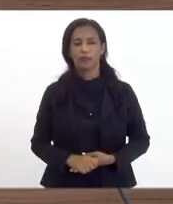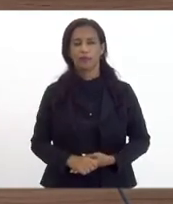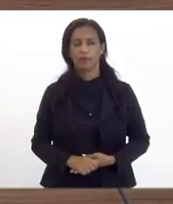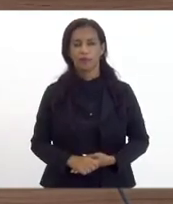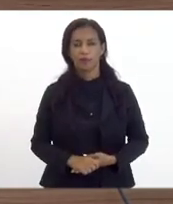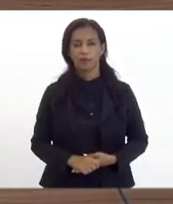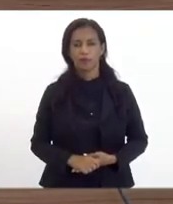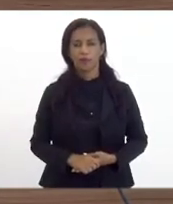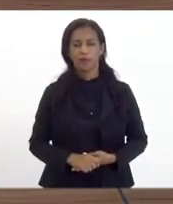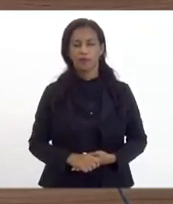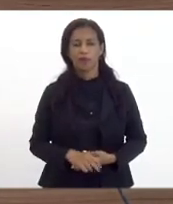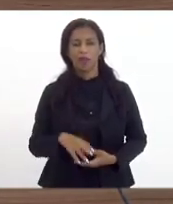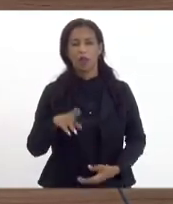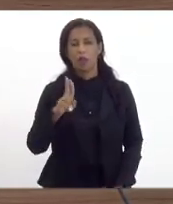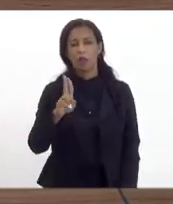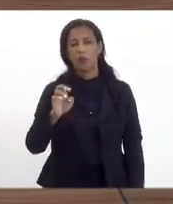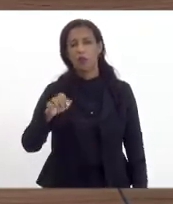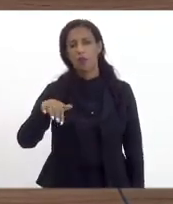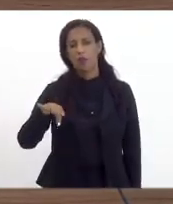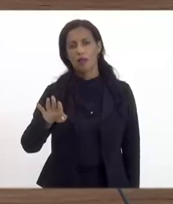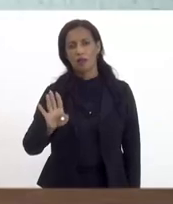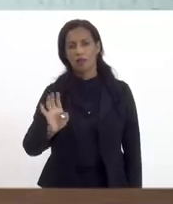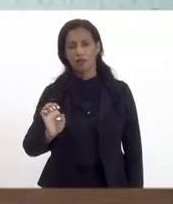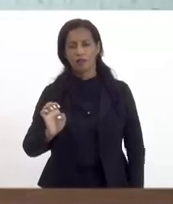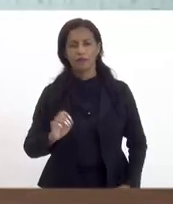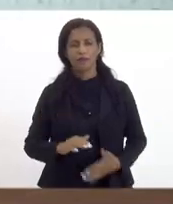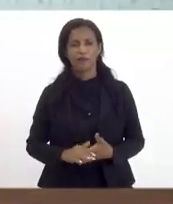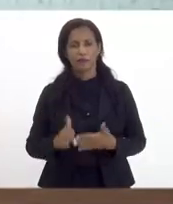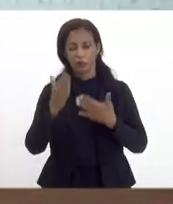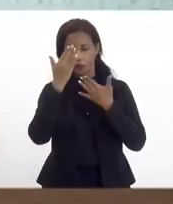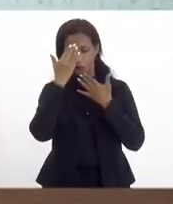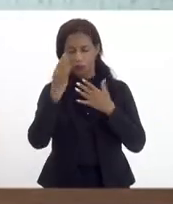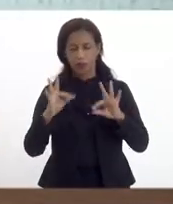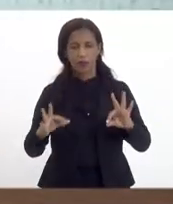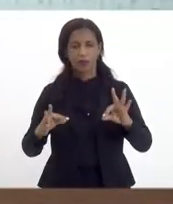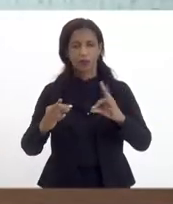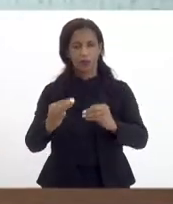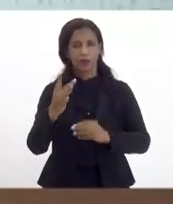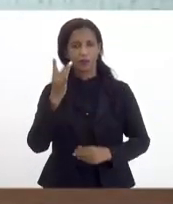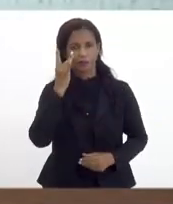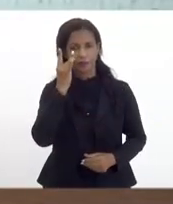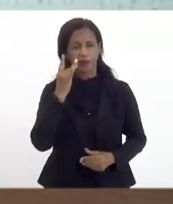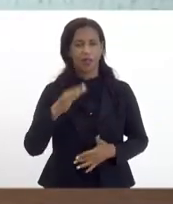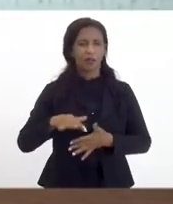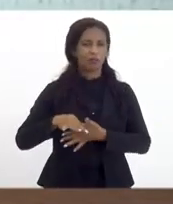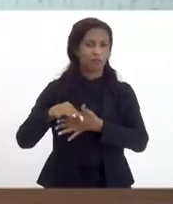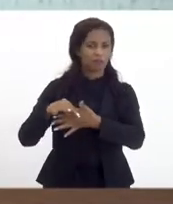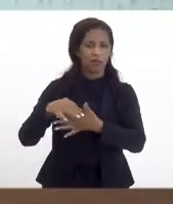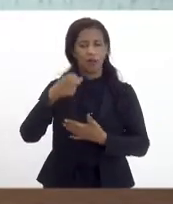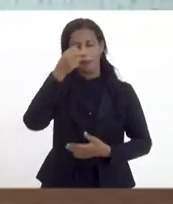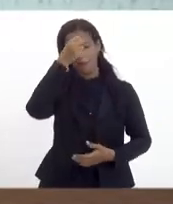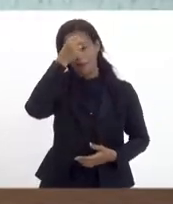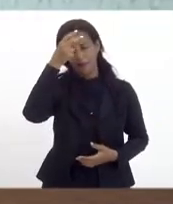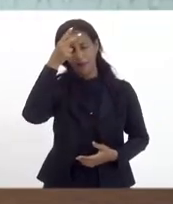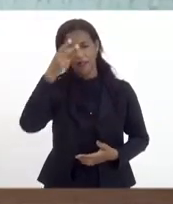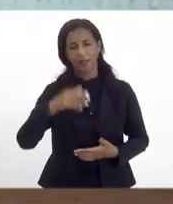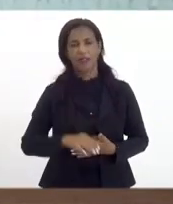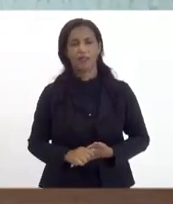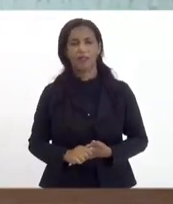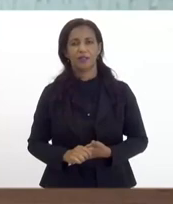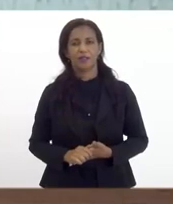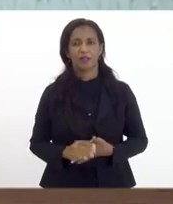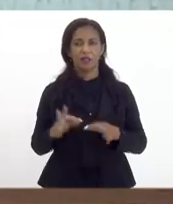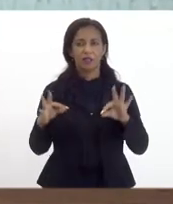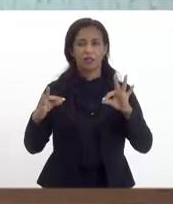29 de outubro na UEMF obrigado presidente muito obrigado a todos presentes as autoridades os prefeitos muito